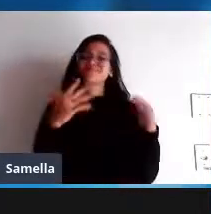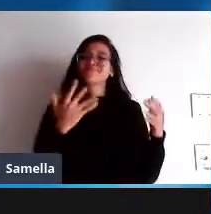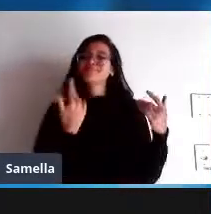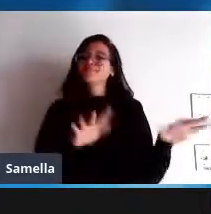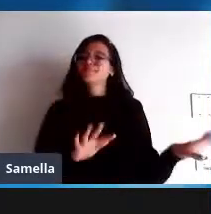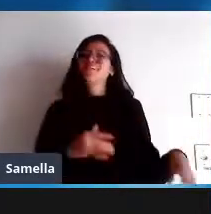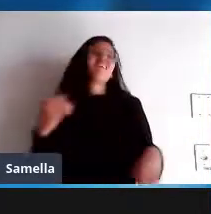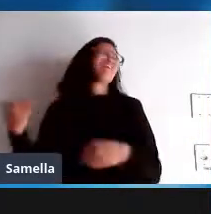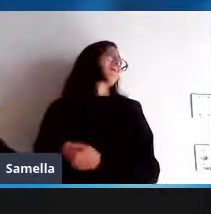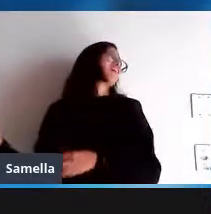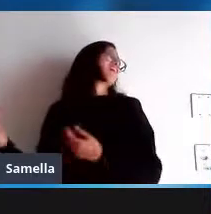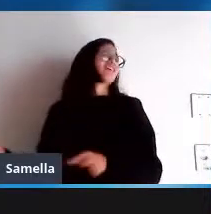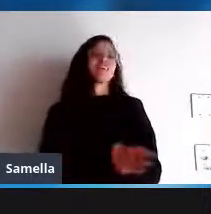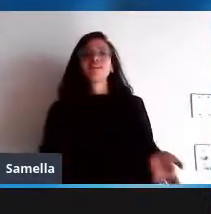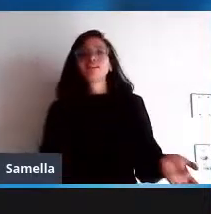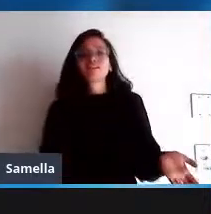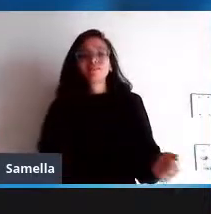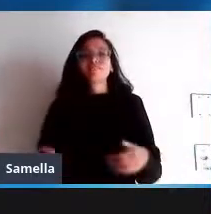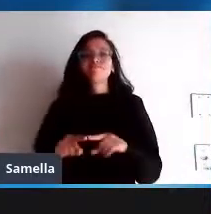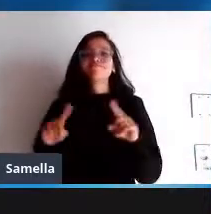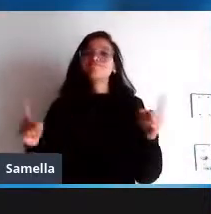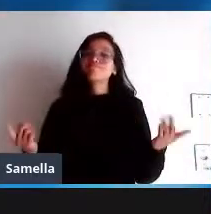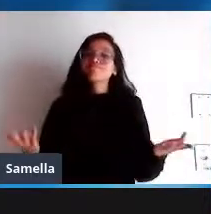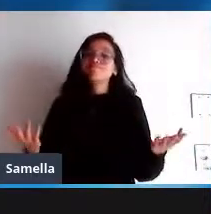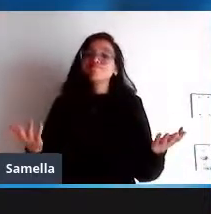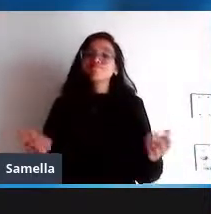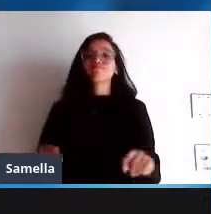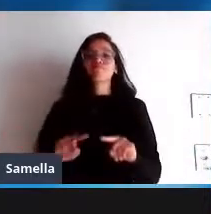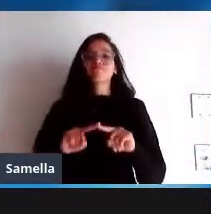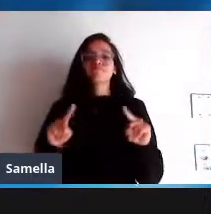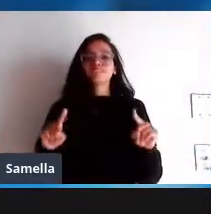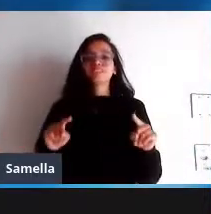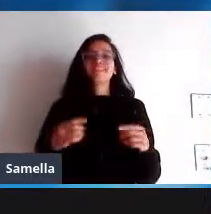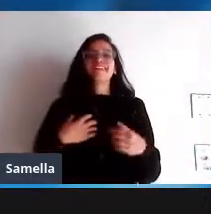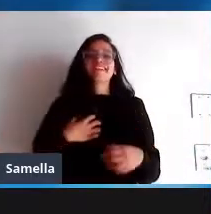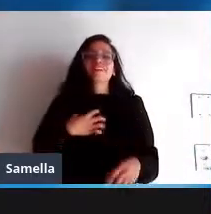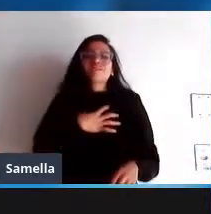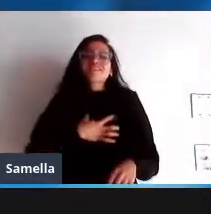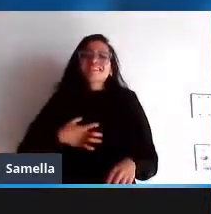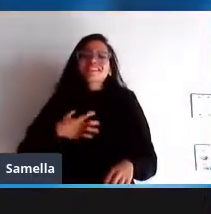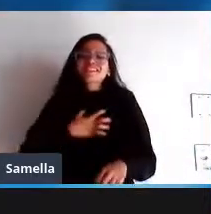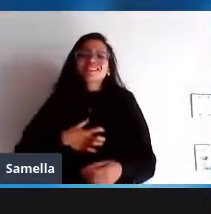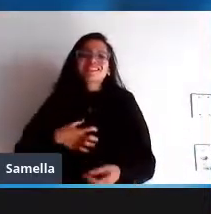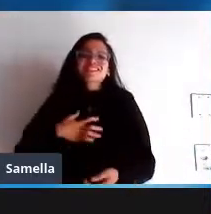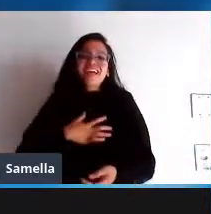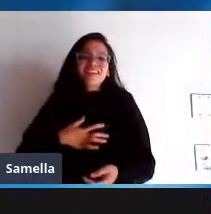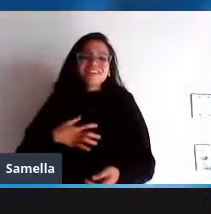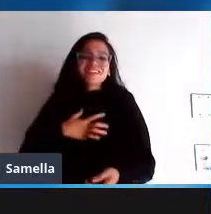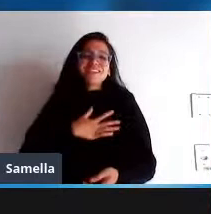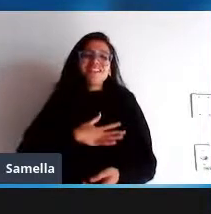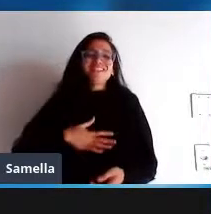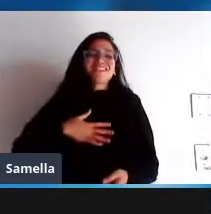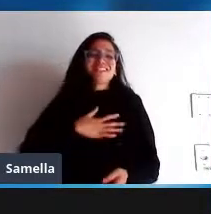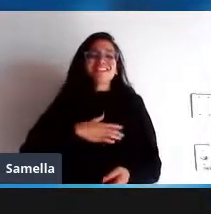comunidade como um deles tá a sensação o sentimento de